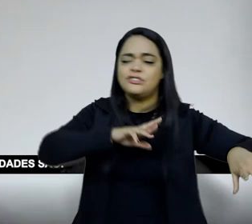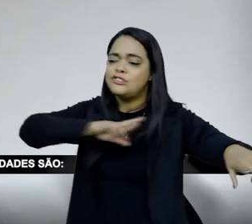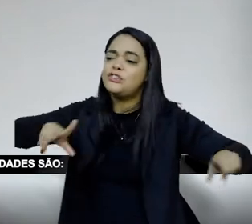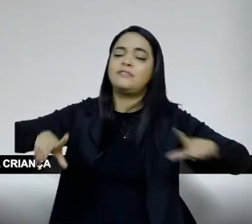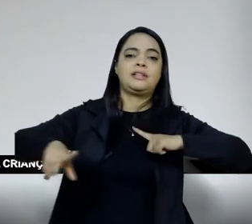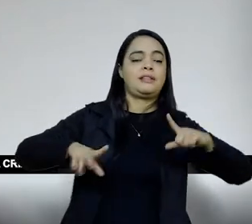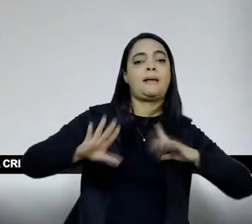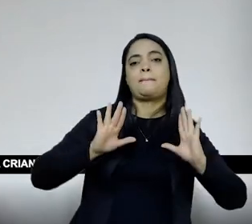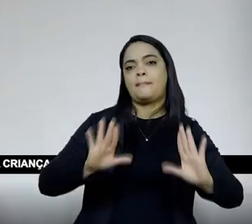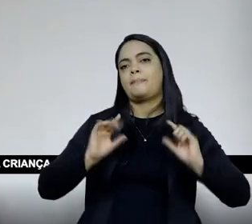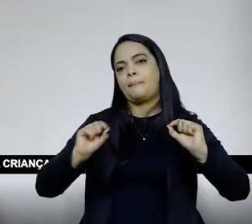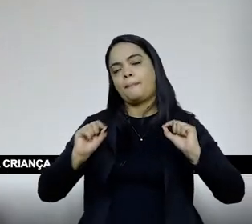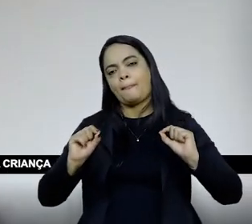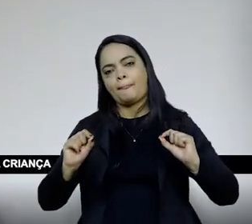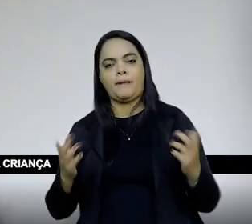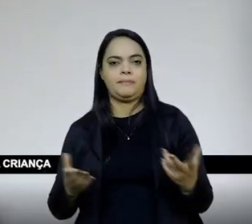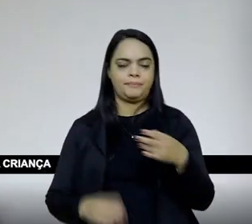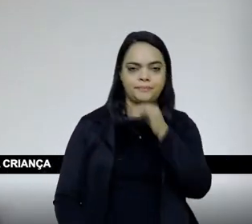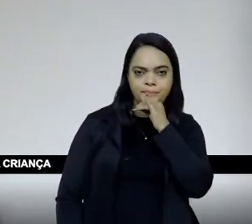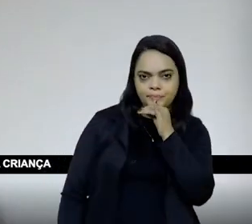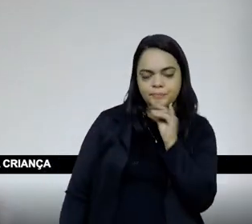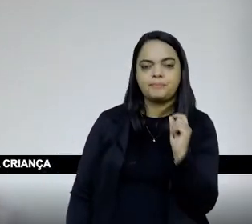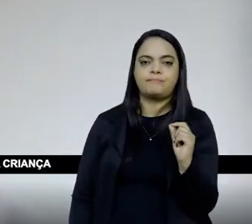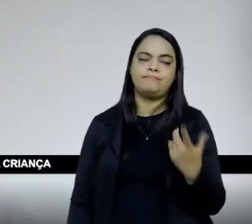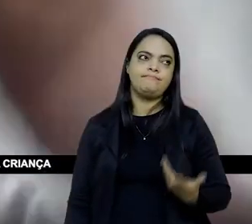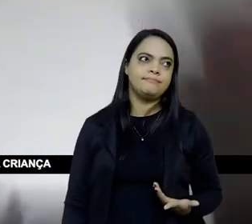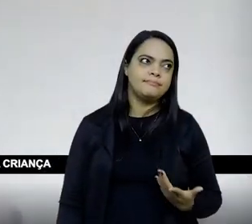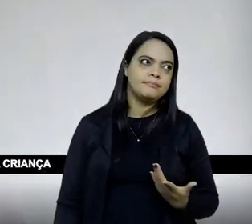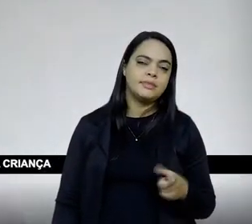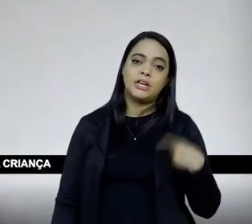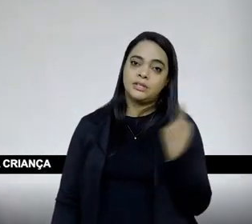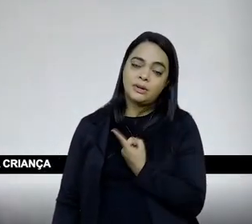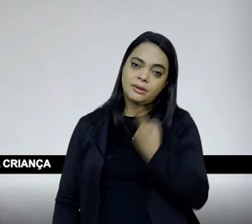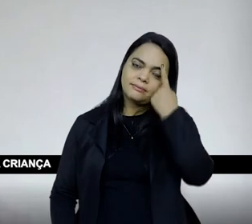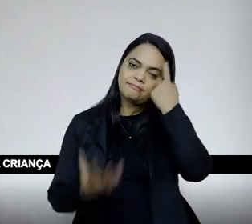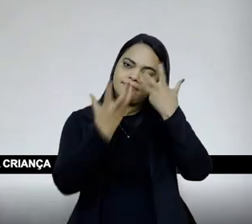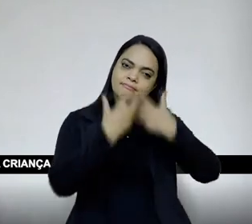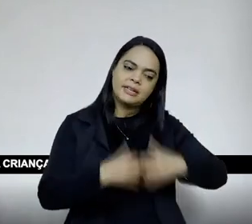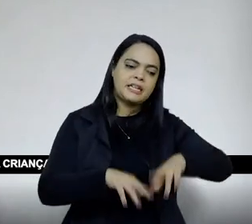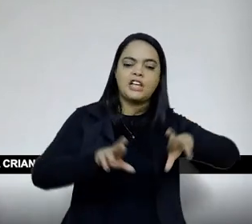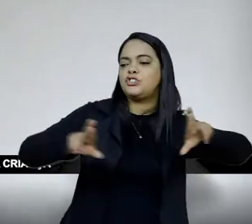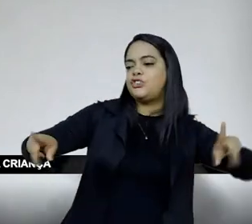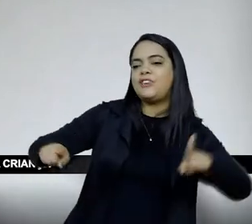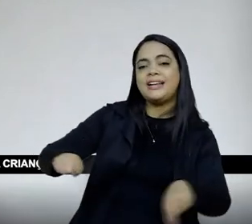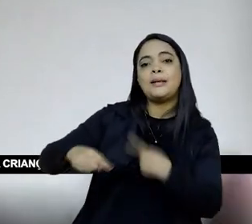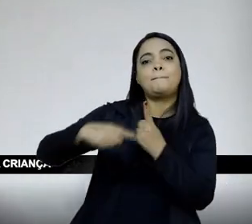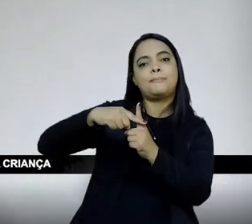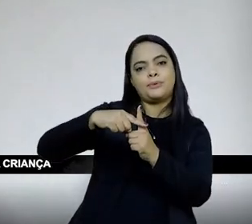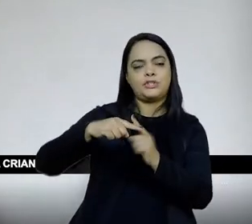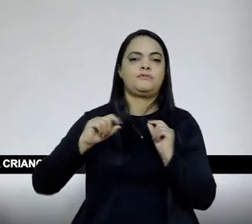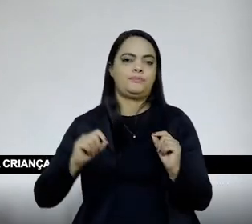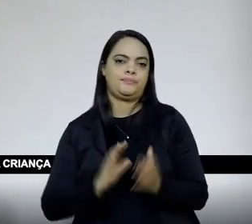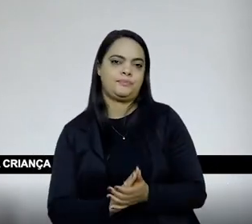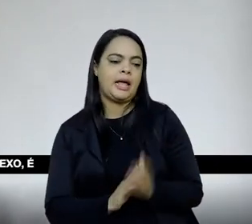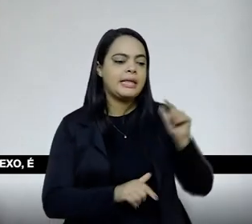são, a gente pode pegar pelos aspectos mais positivos das especificidades, por exemplo, dizer que para trabalhar